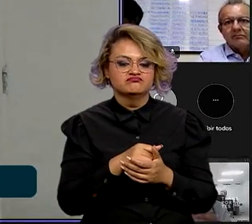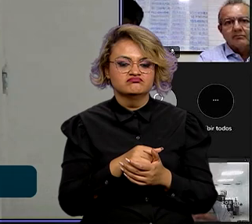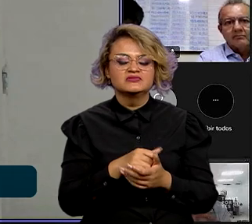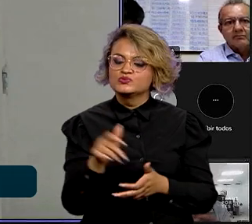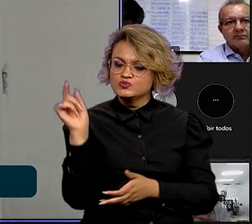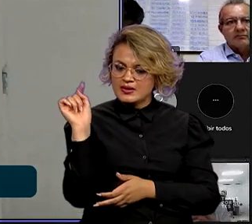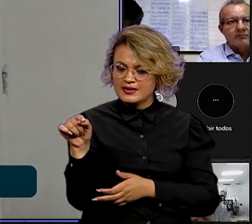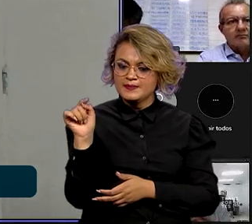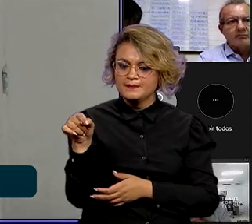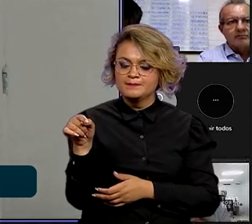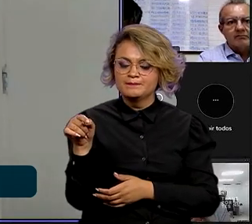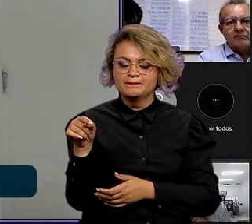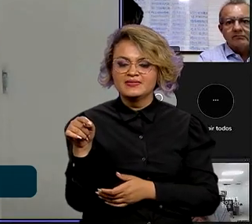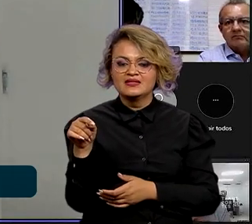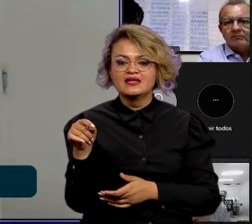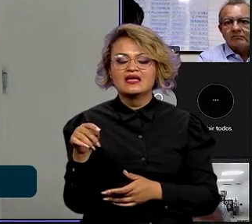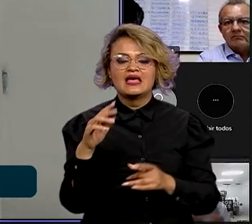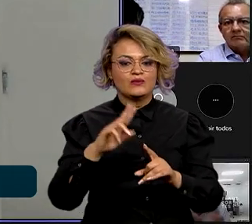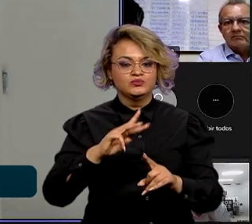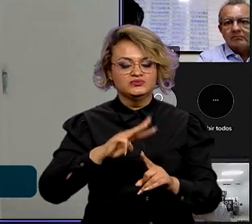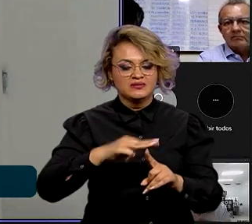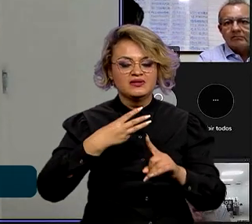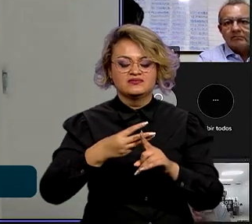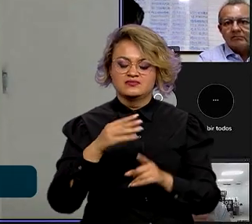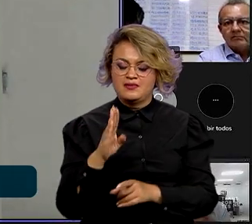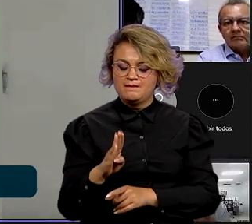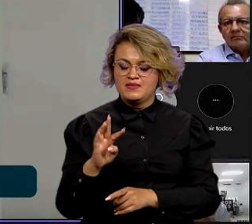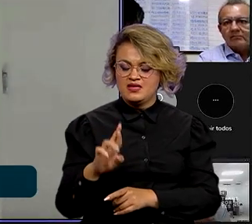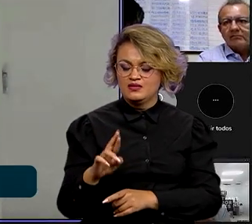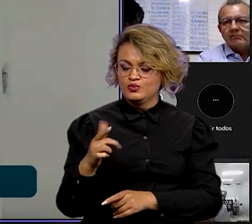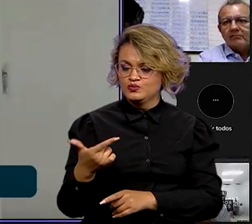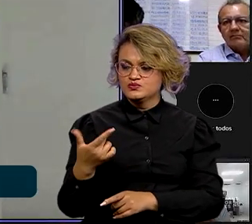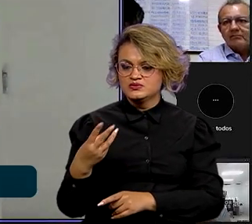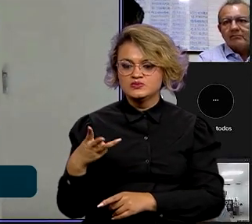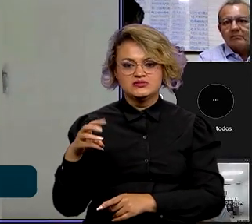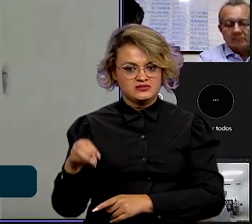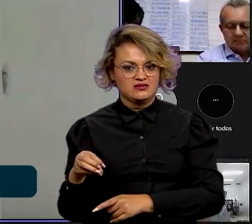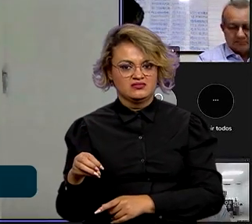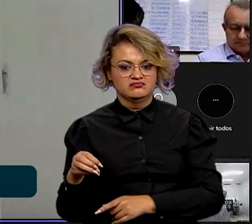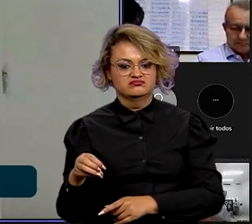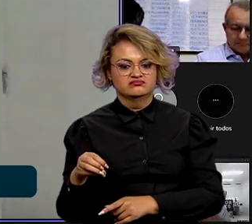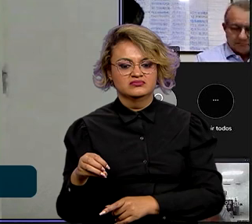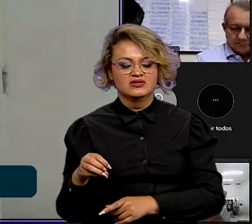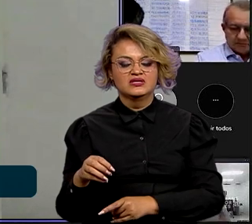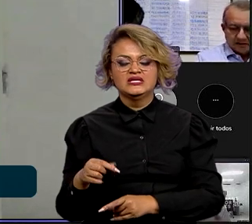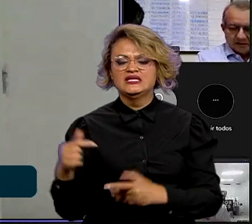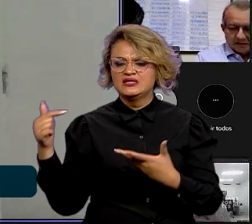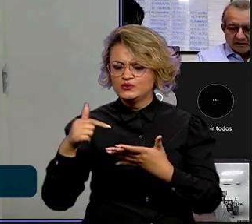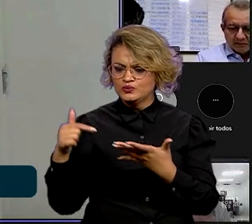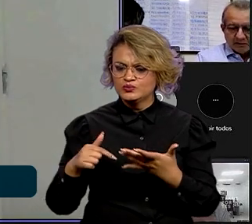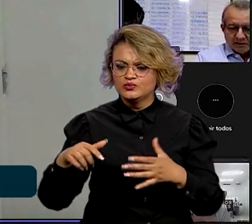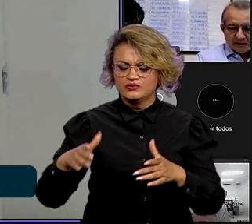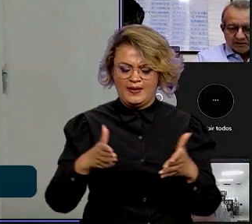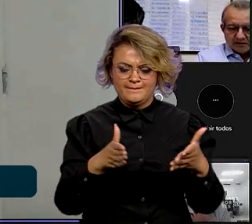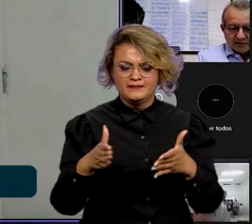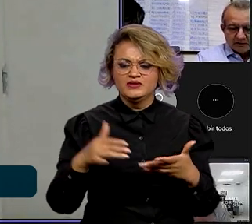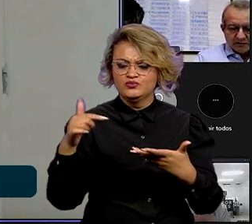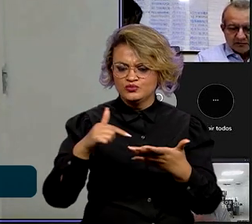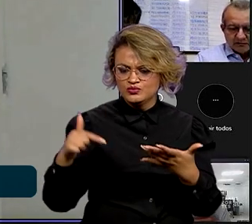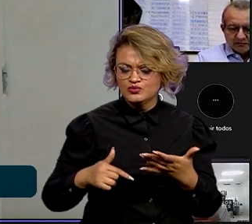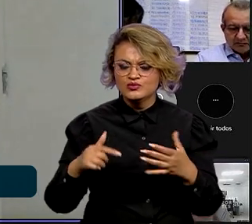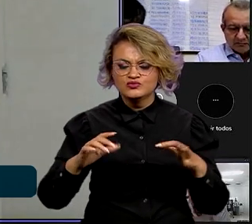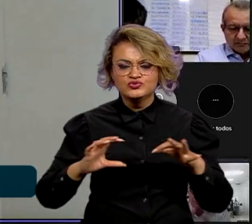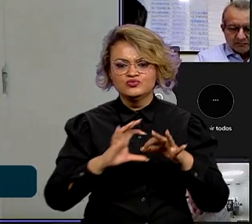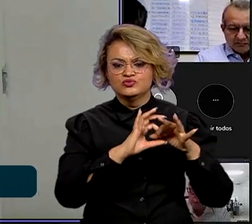exatamente essa triplicação da BR-230, com todos os eixos de